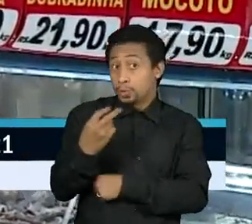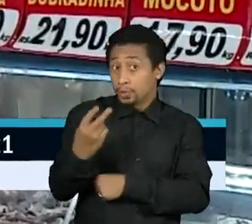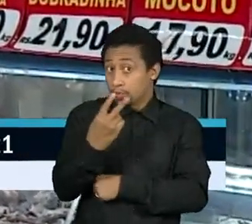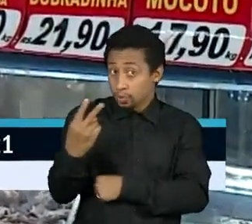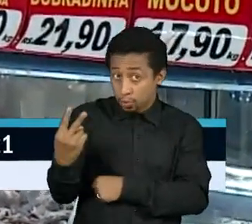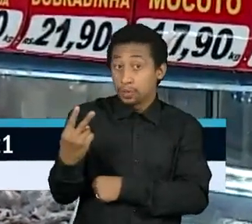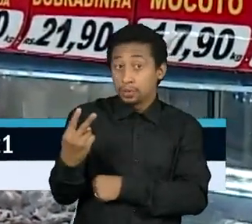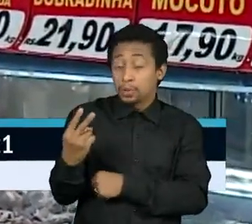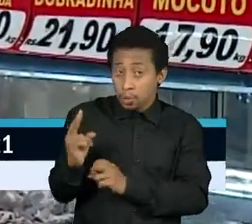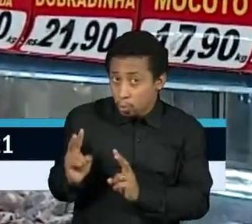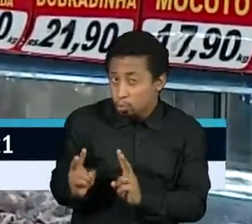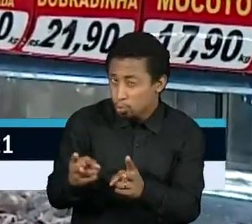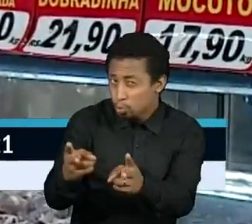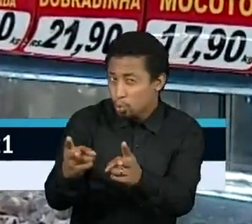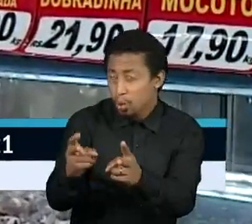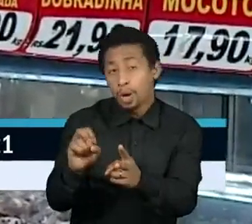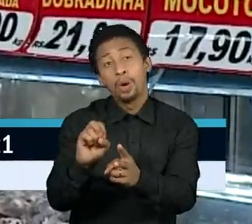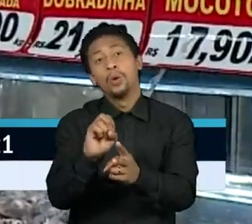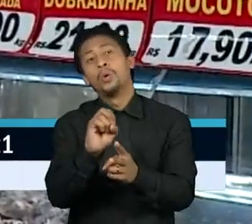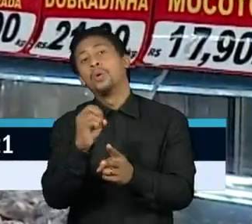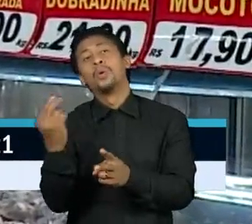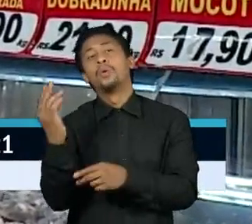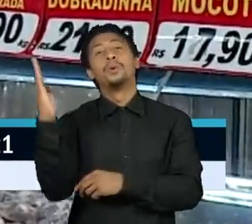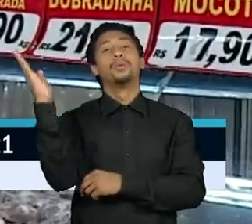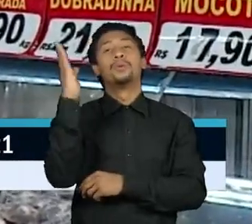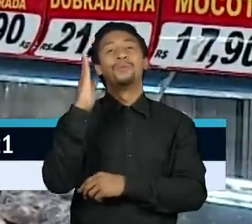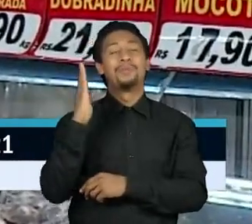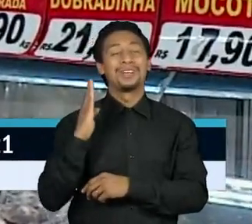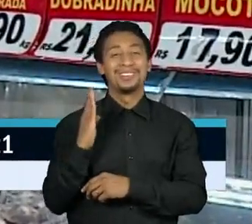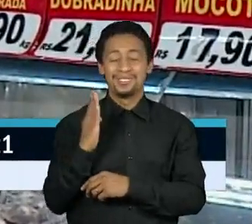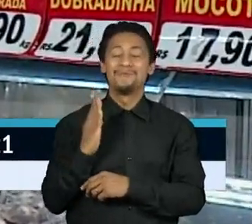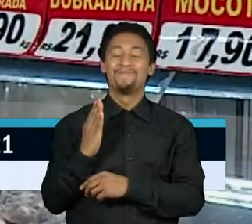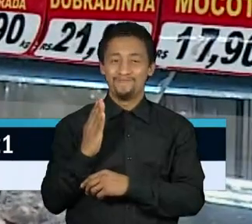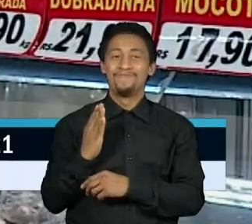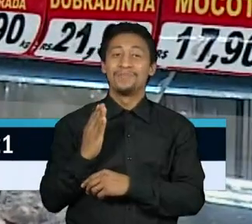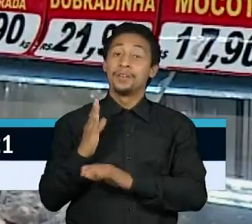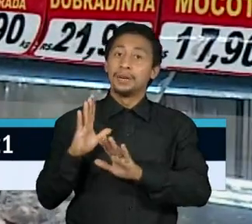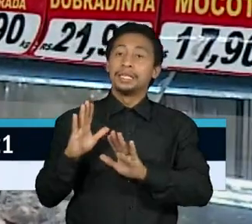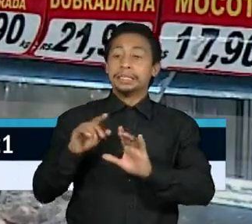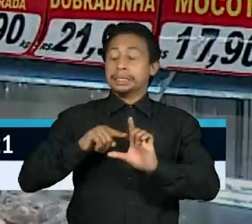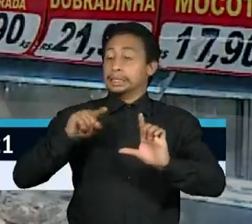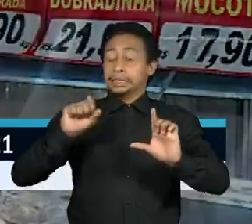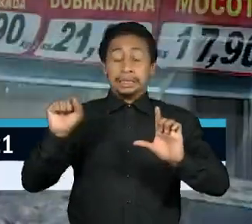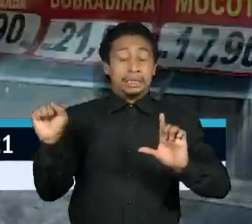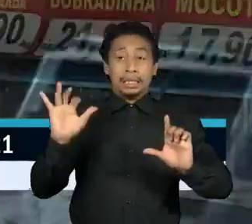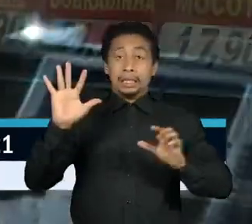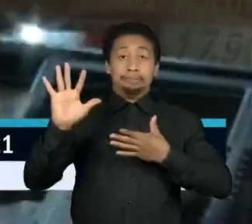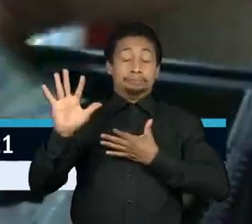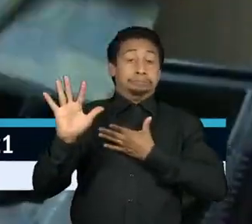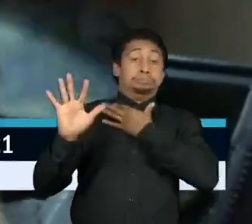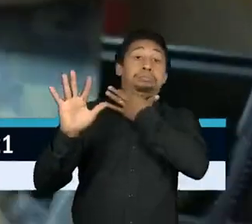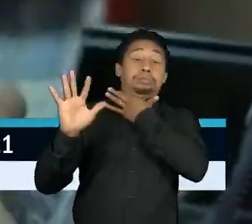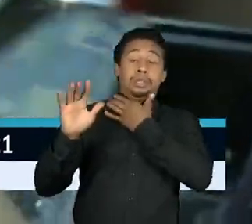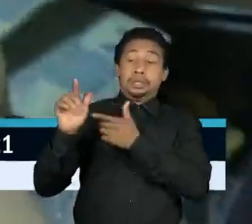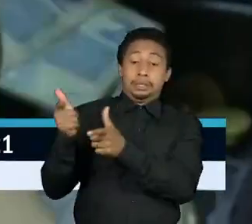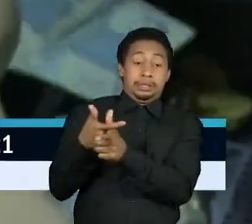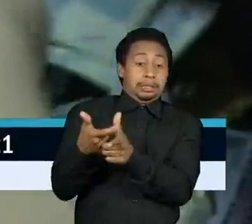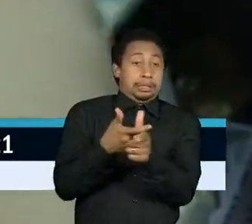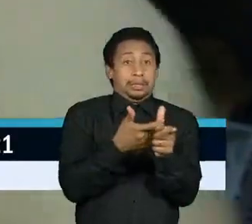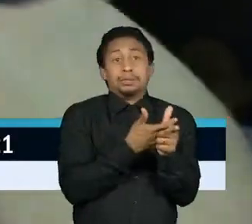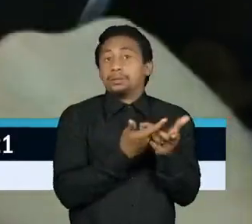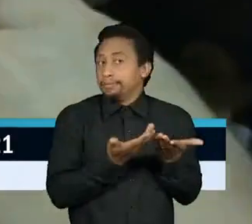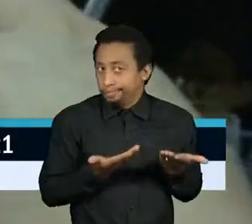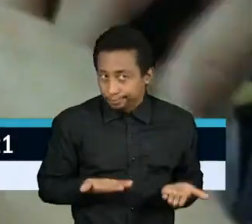altos? Ou então, o Brasil estaria condenado a viver a sina da estaga inflação. Portanto, economia em